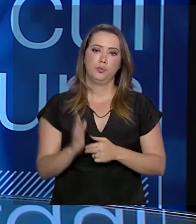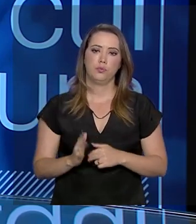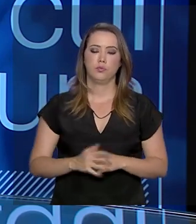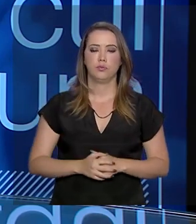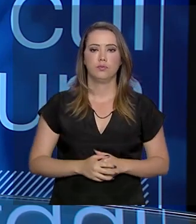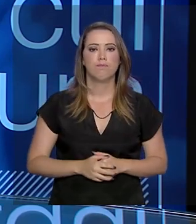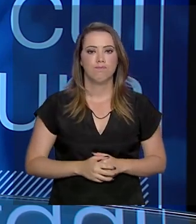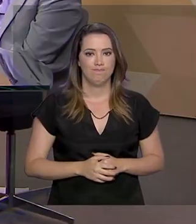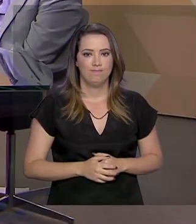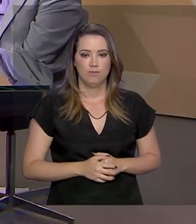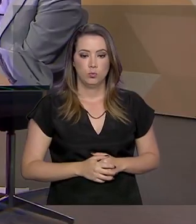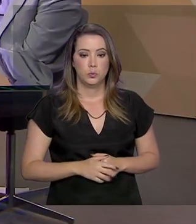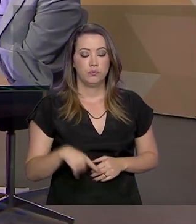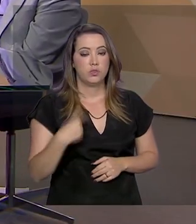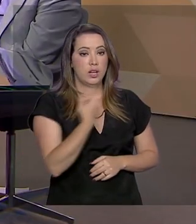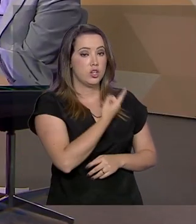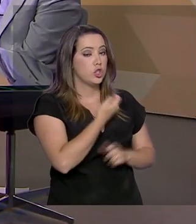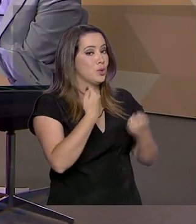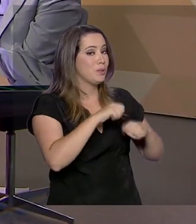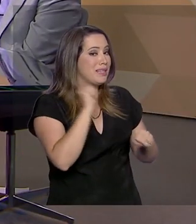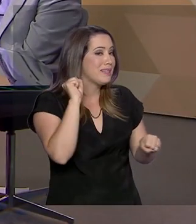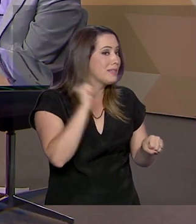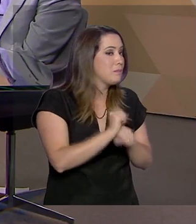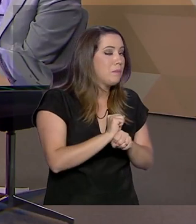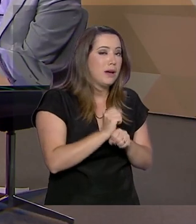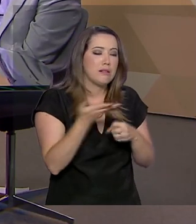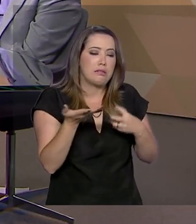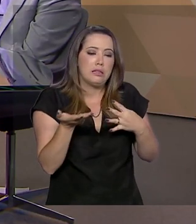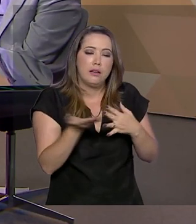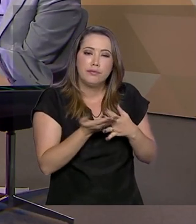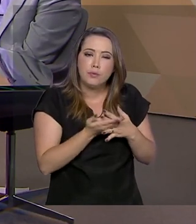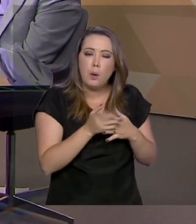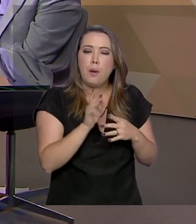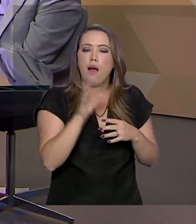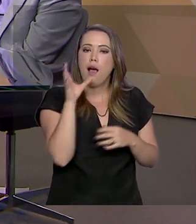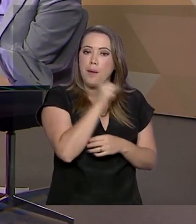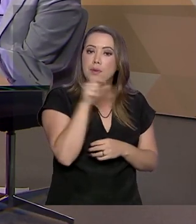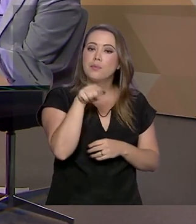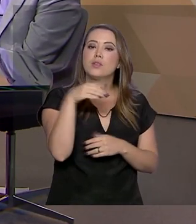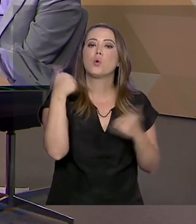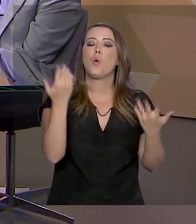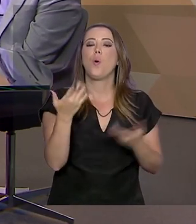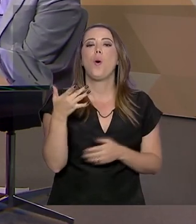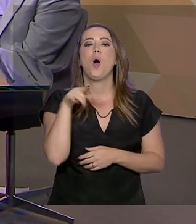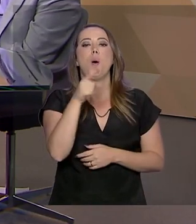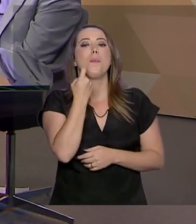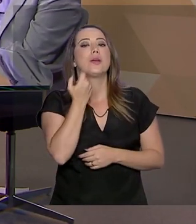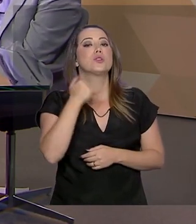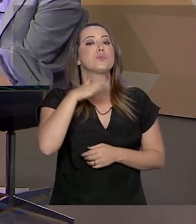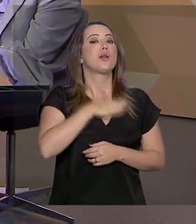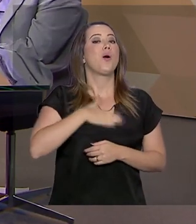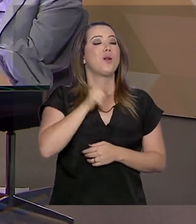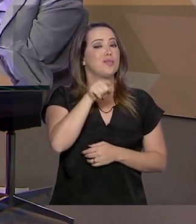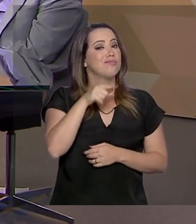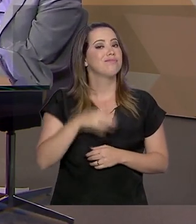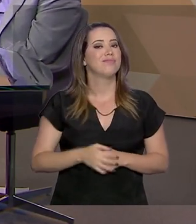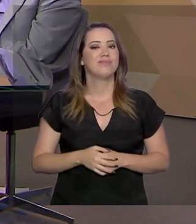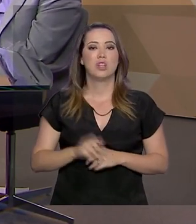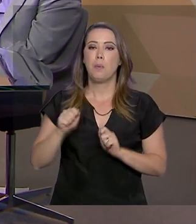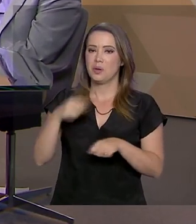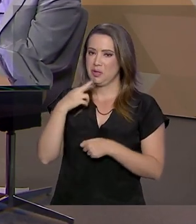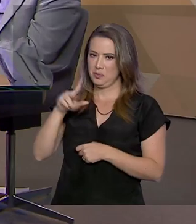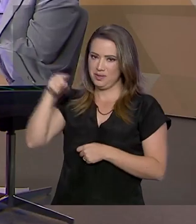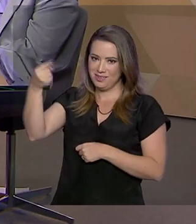das nossas águas. A gente vai ter que fazer um rápido intervalo, mas antes eu queria saber aqui qual o seu tipo de peixe favorito. Posso